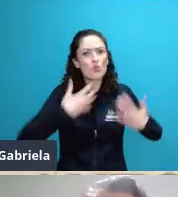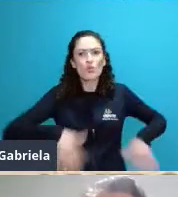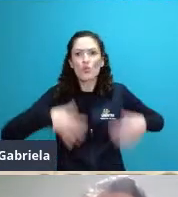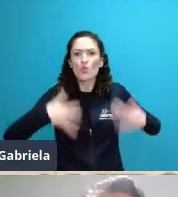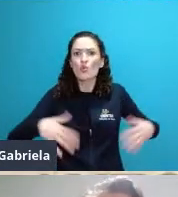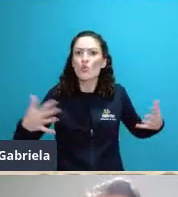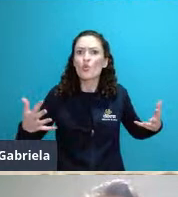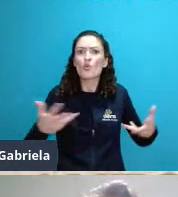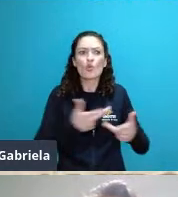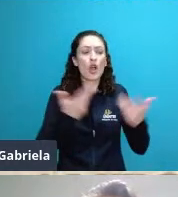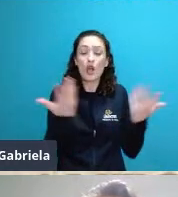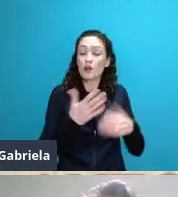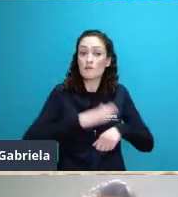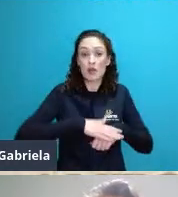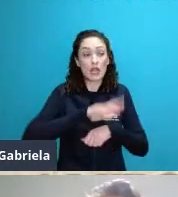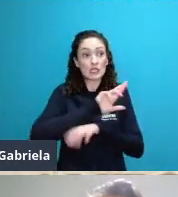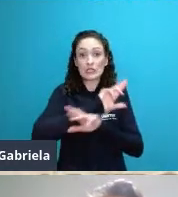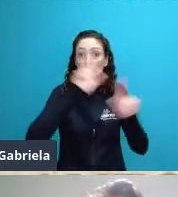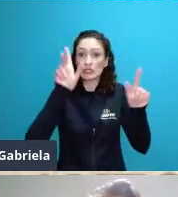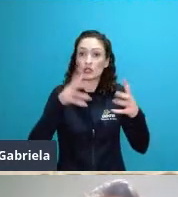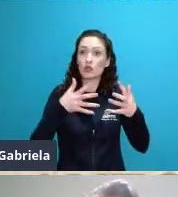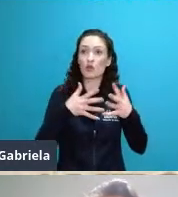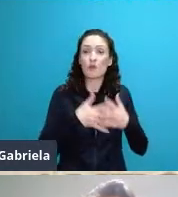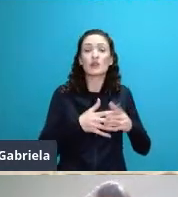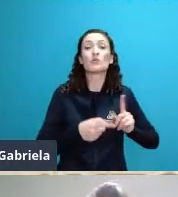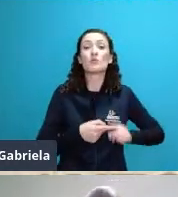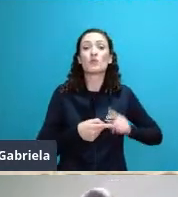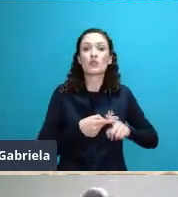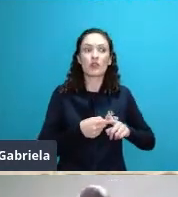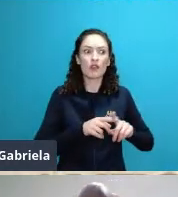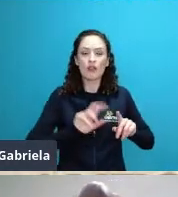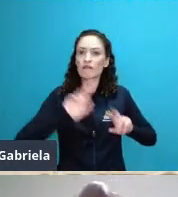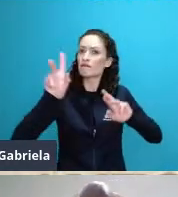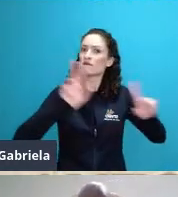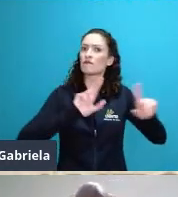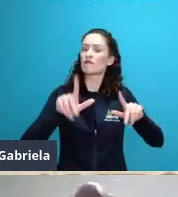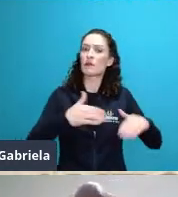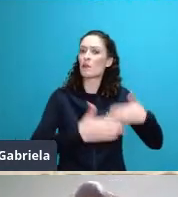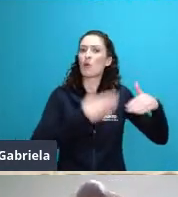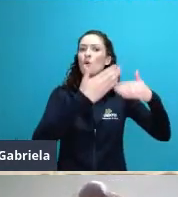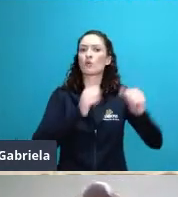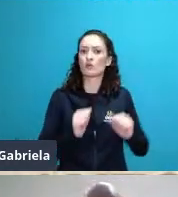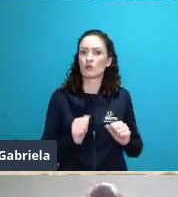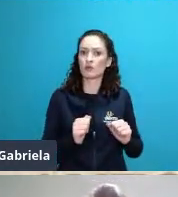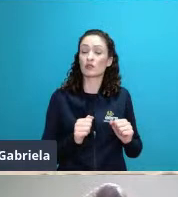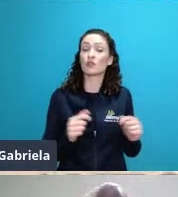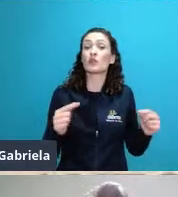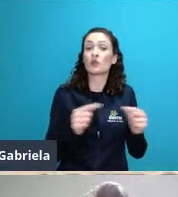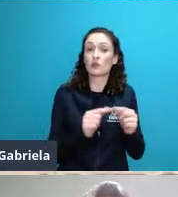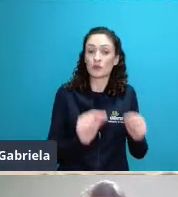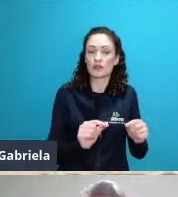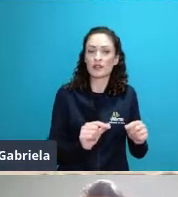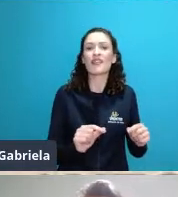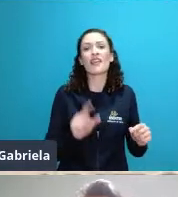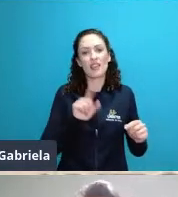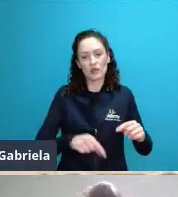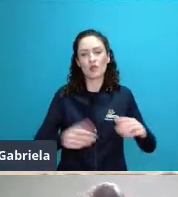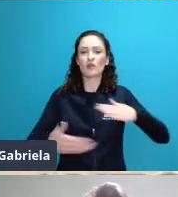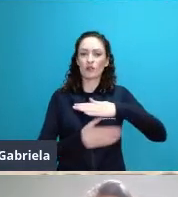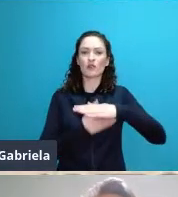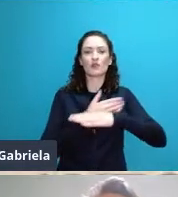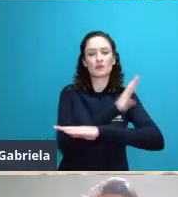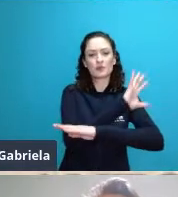alta também e essa proposta do desenvolvimento dos ecossistemas com base na sucessão ecológica do Odum foi extrema